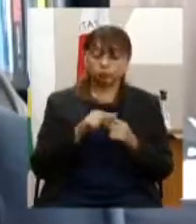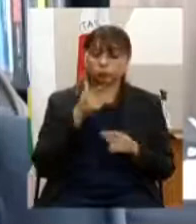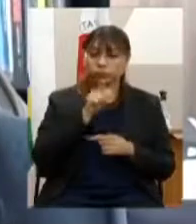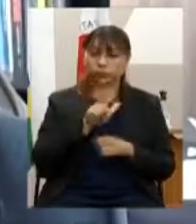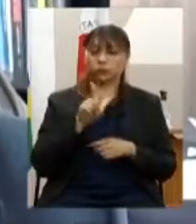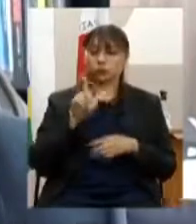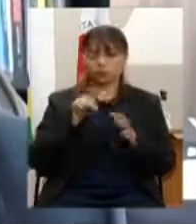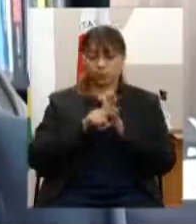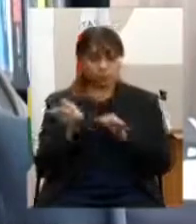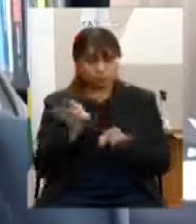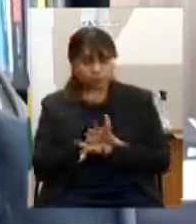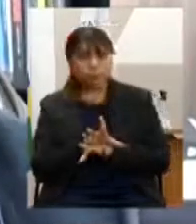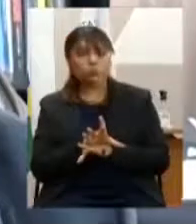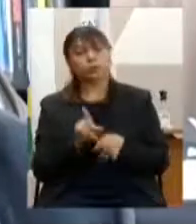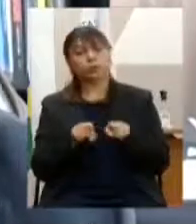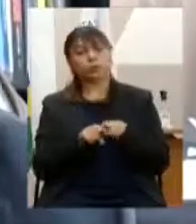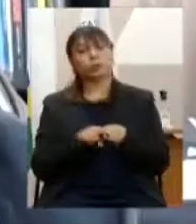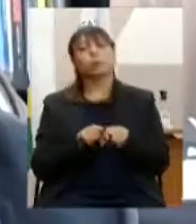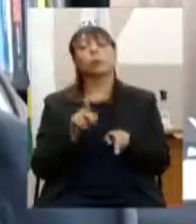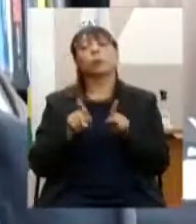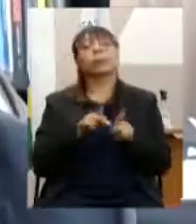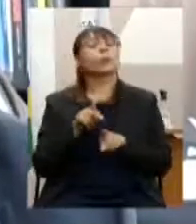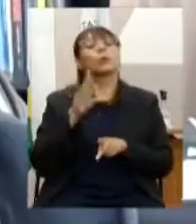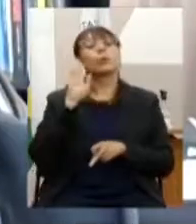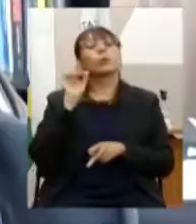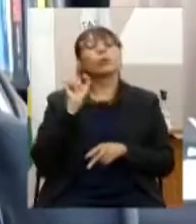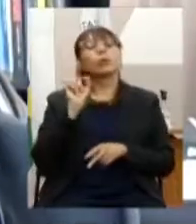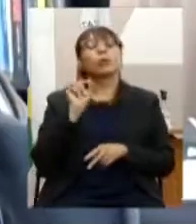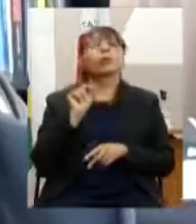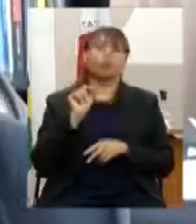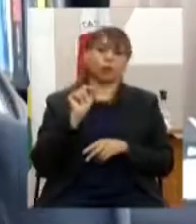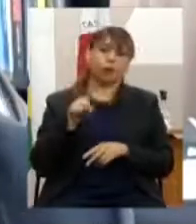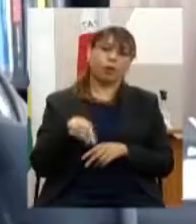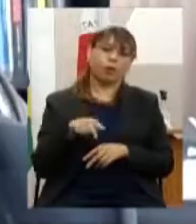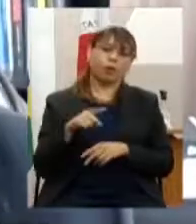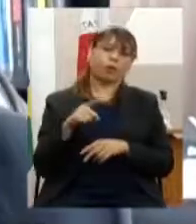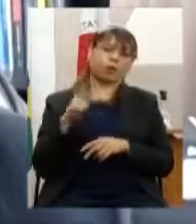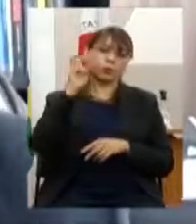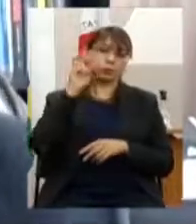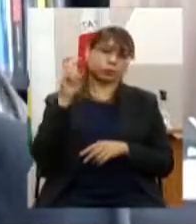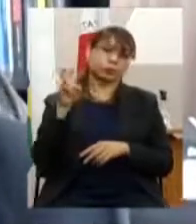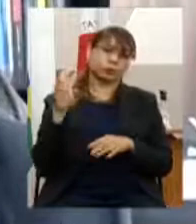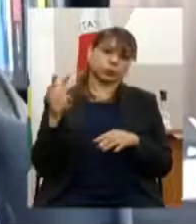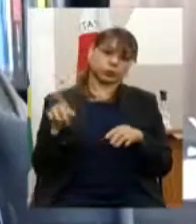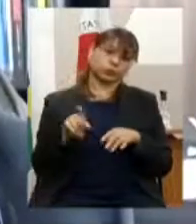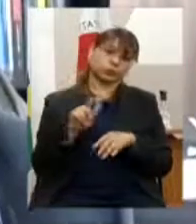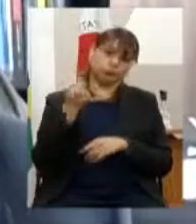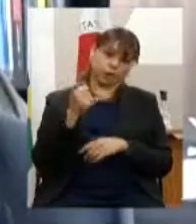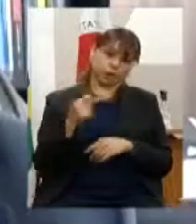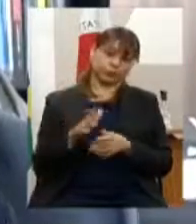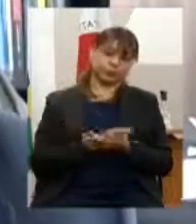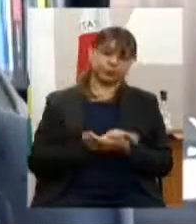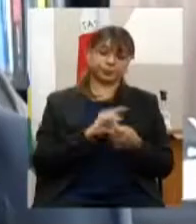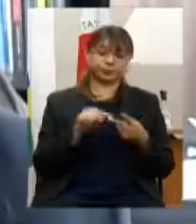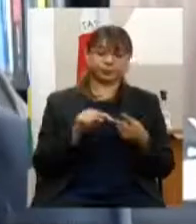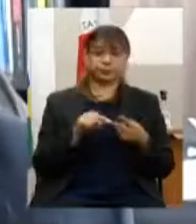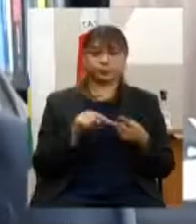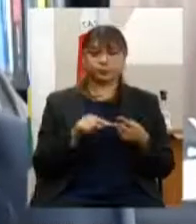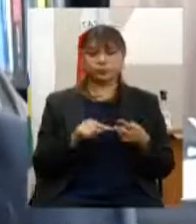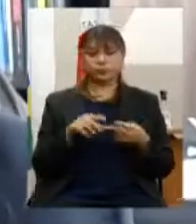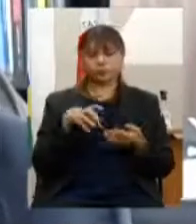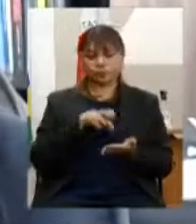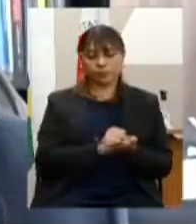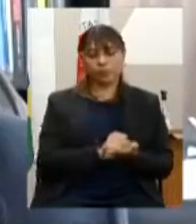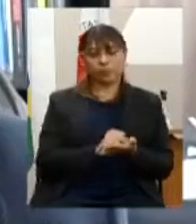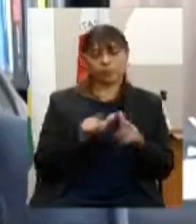realizada e como público-alvo os segmentos culturais e artísticos segundo nome cadastro cadastro e